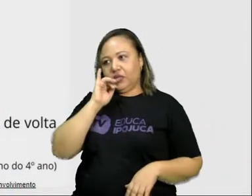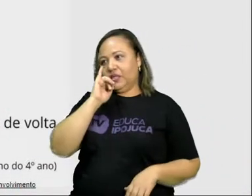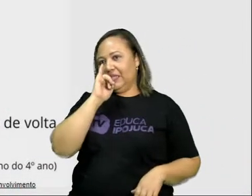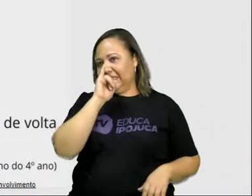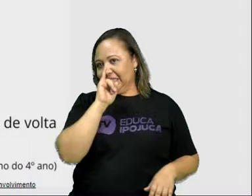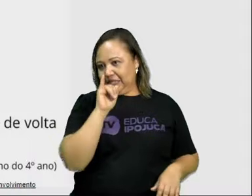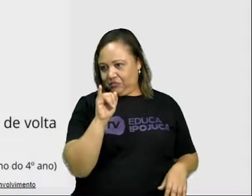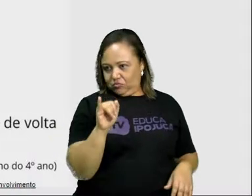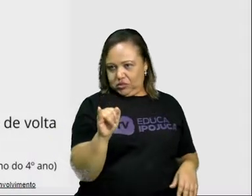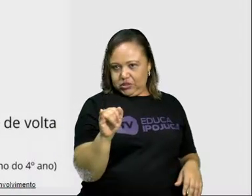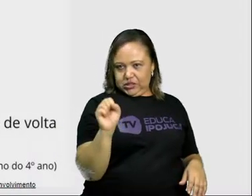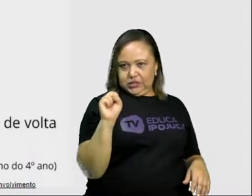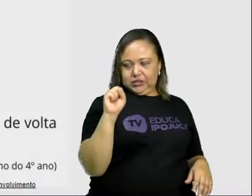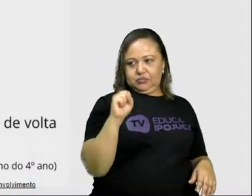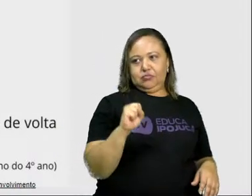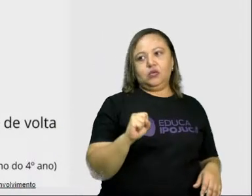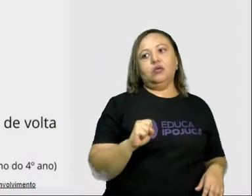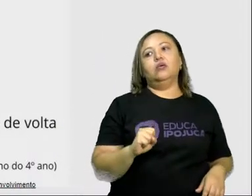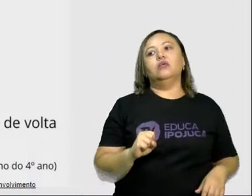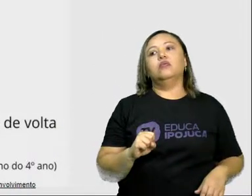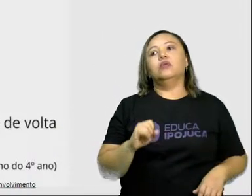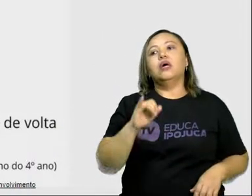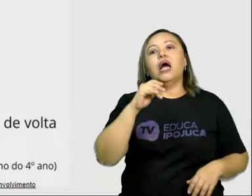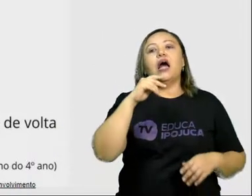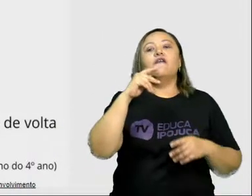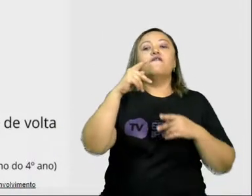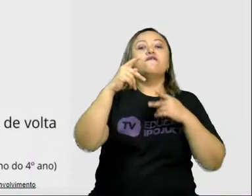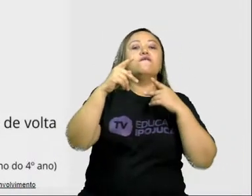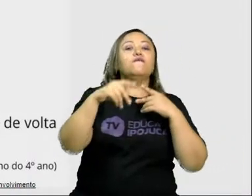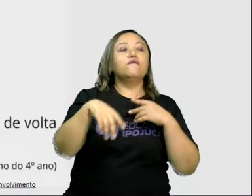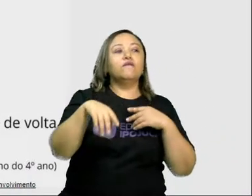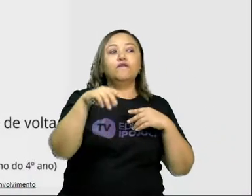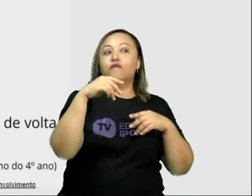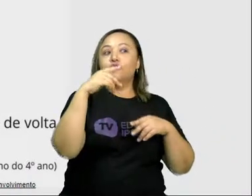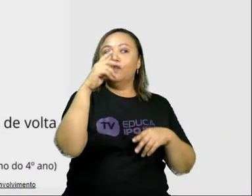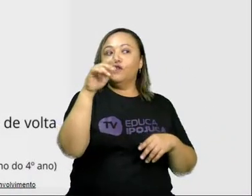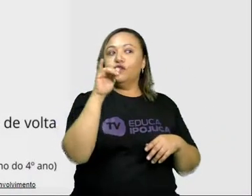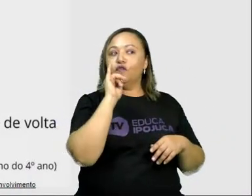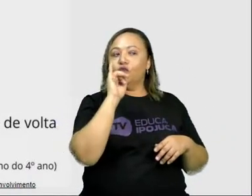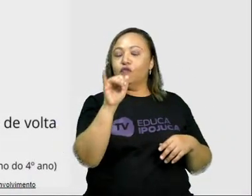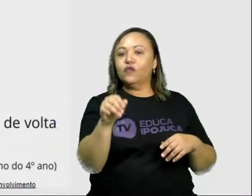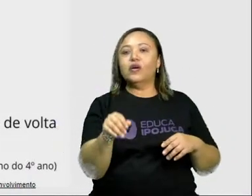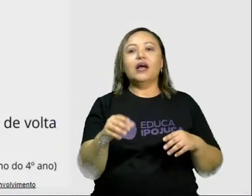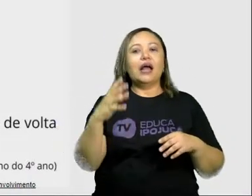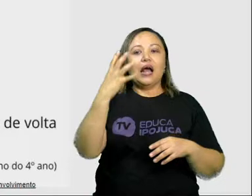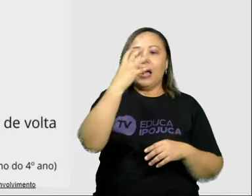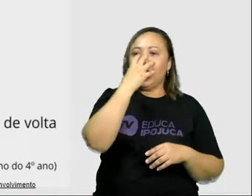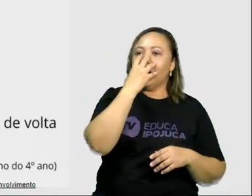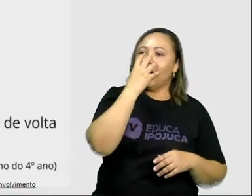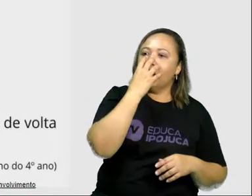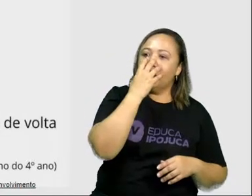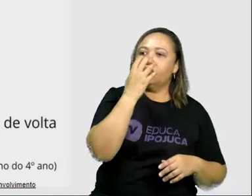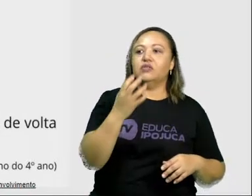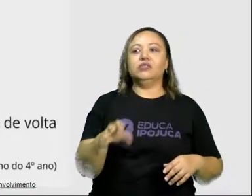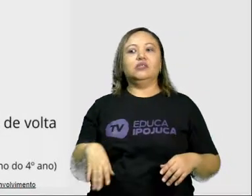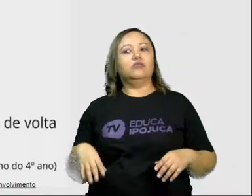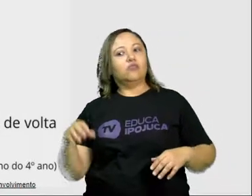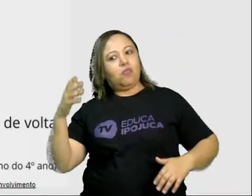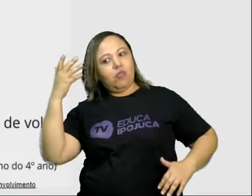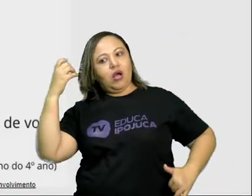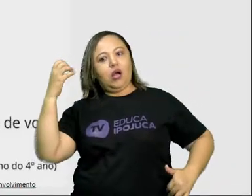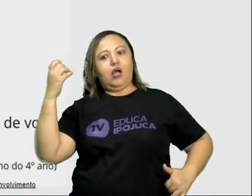assim, costumavam navegar com cãozinhos e macaco,